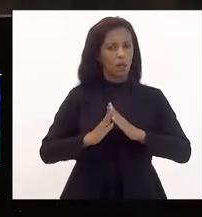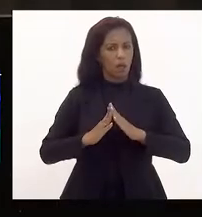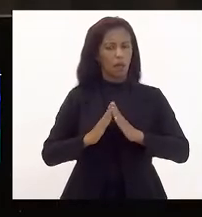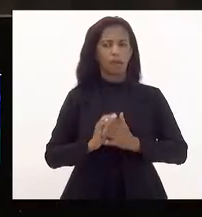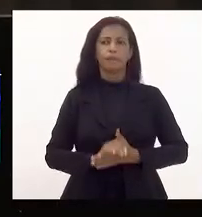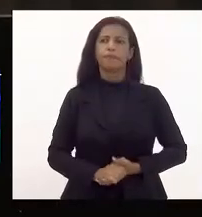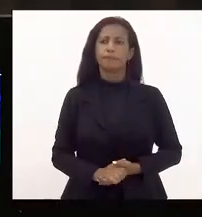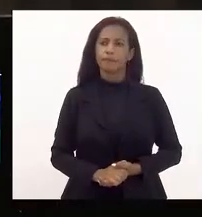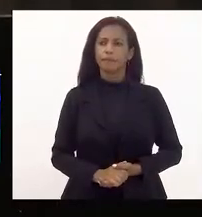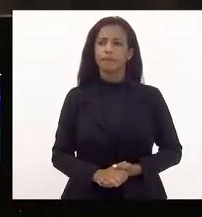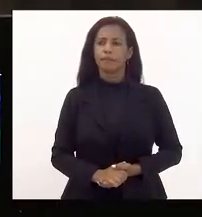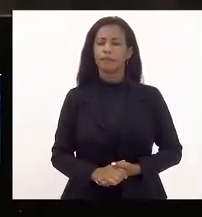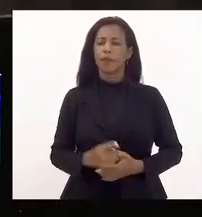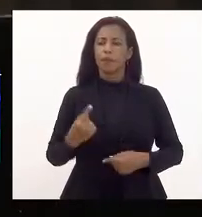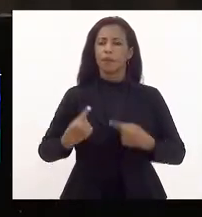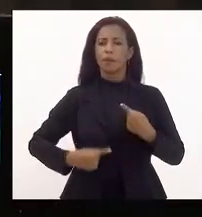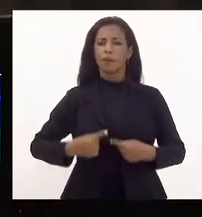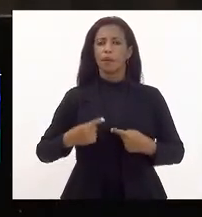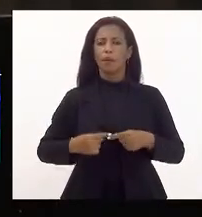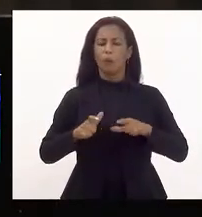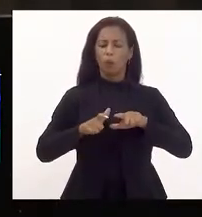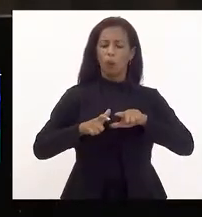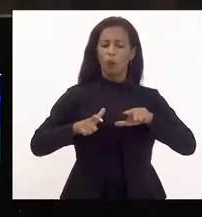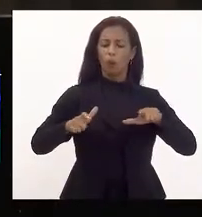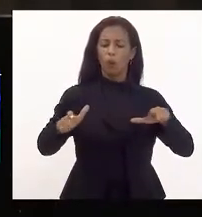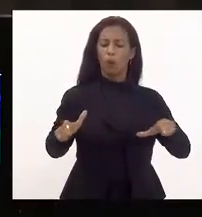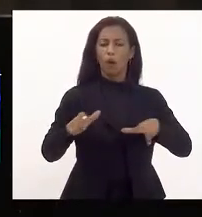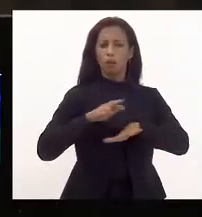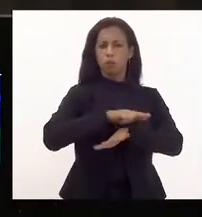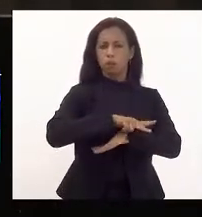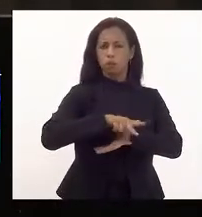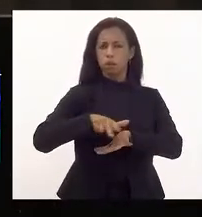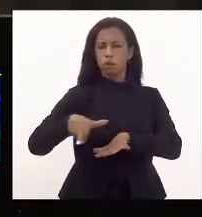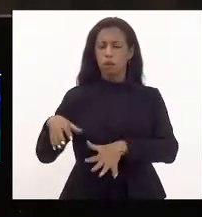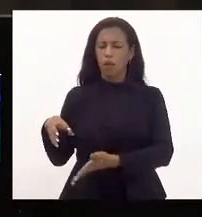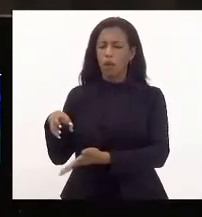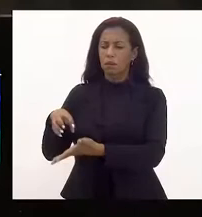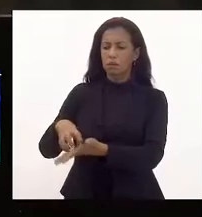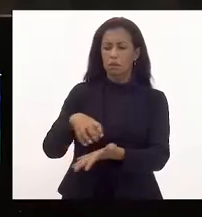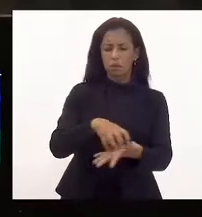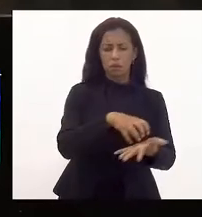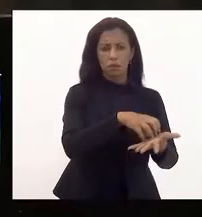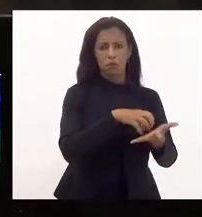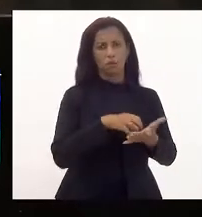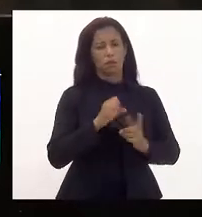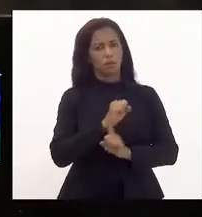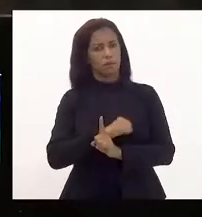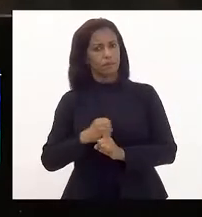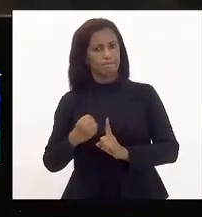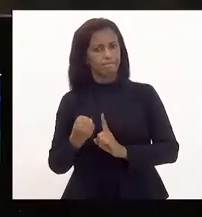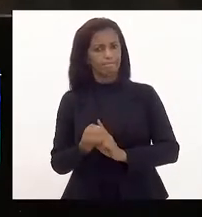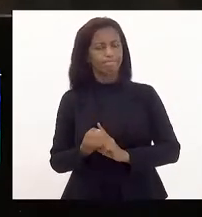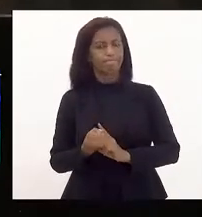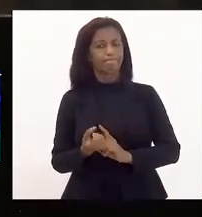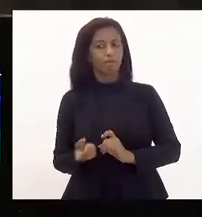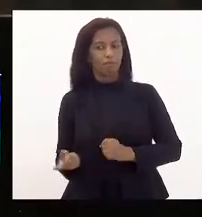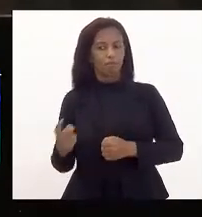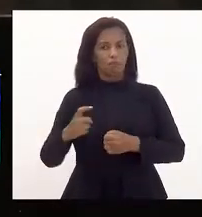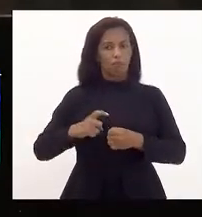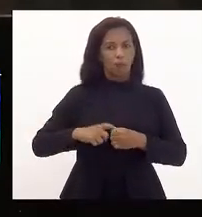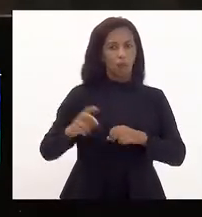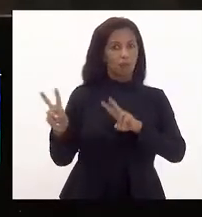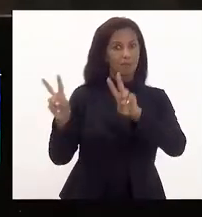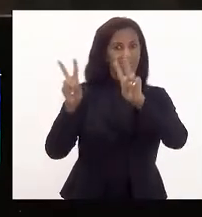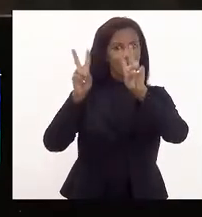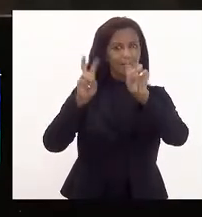uma discussão ampliada com diversos setores em sociedade, recuperando um tema